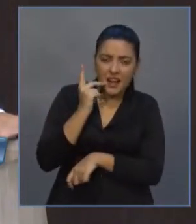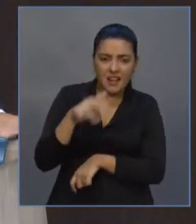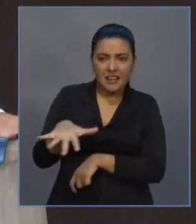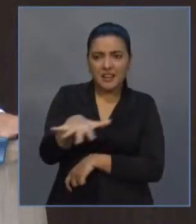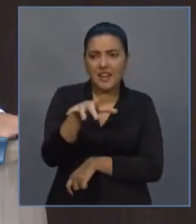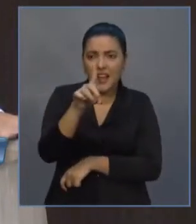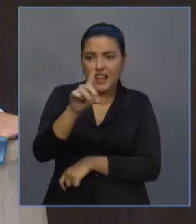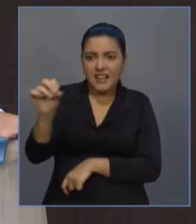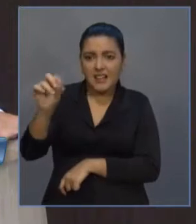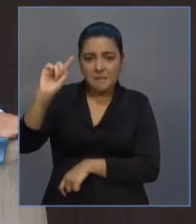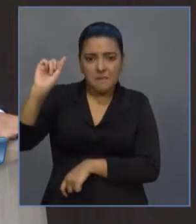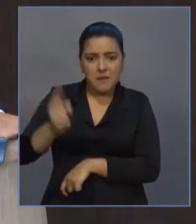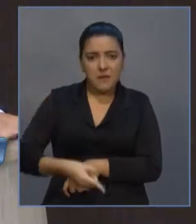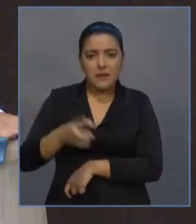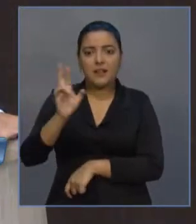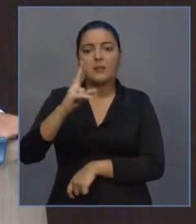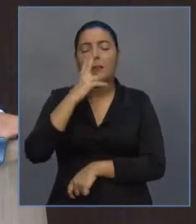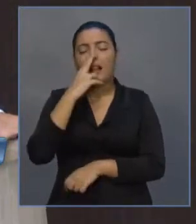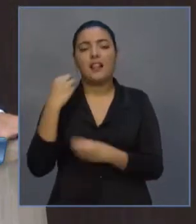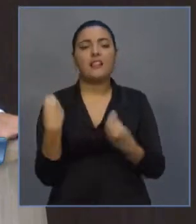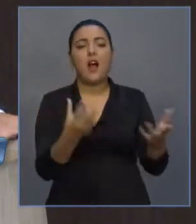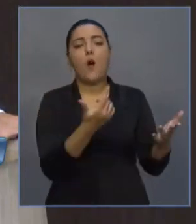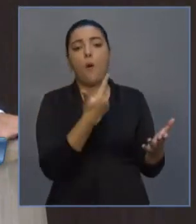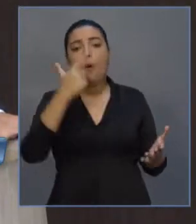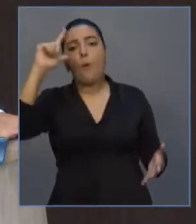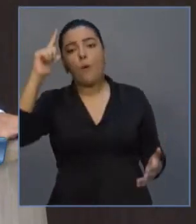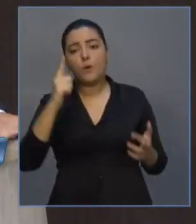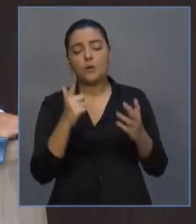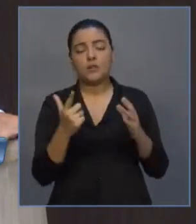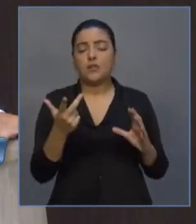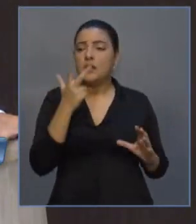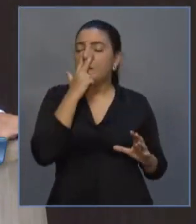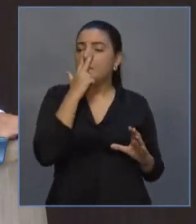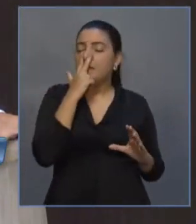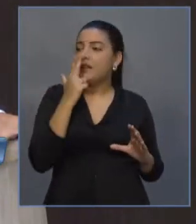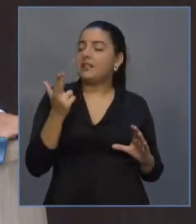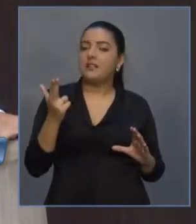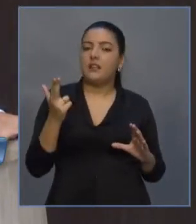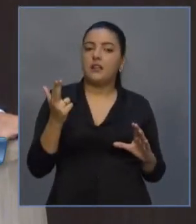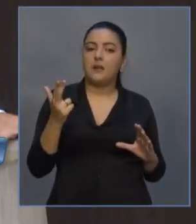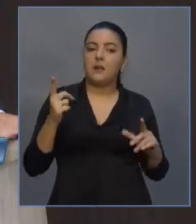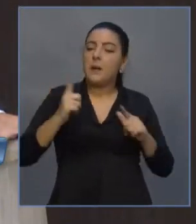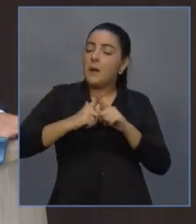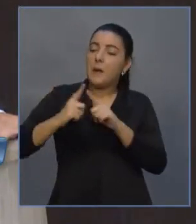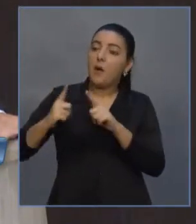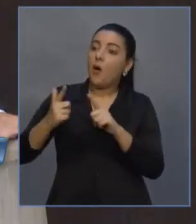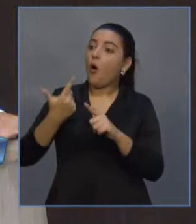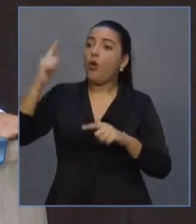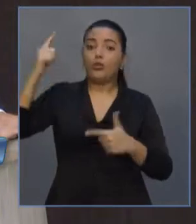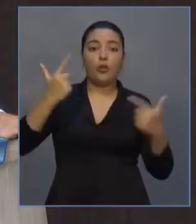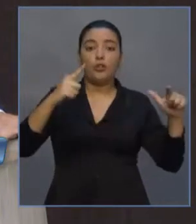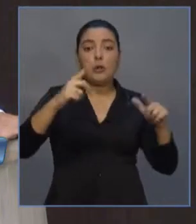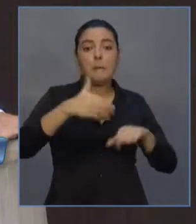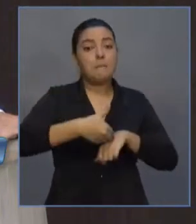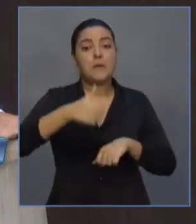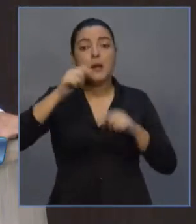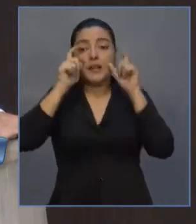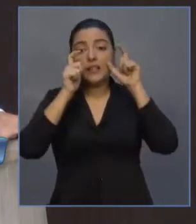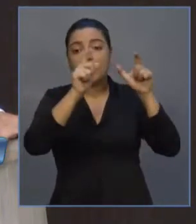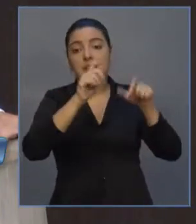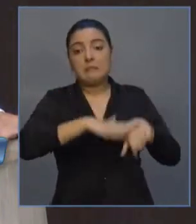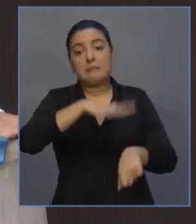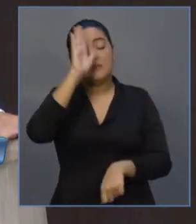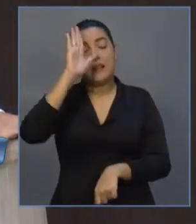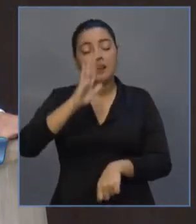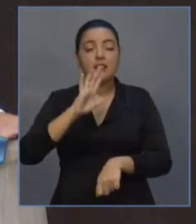de reais do Tesouro do Estado não poderiam ser melhor empregados em outras cadeias econômicas, em outros arranjos produtivos, muito mais interessantes